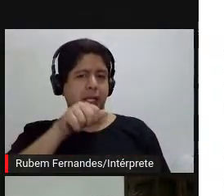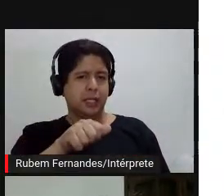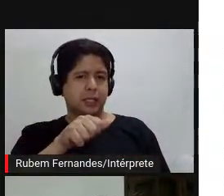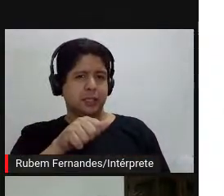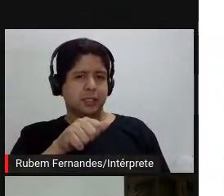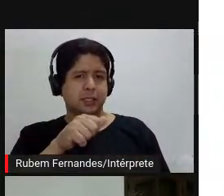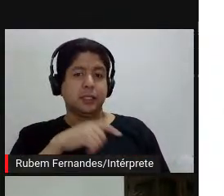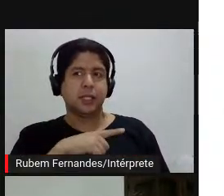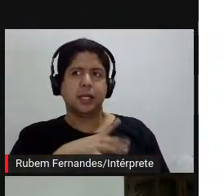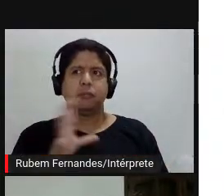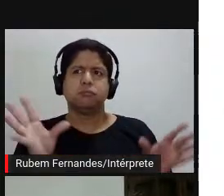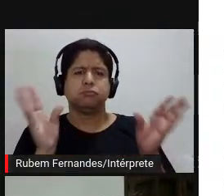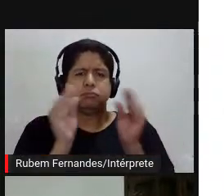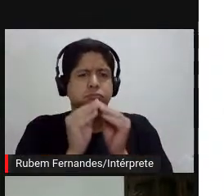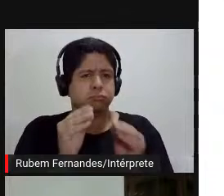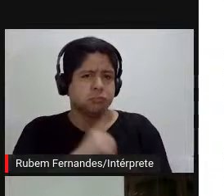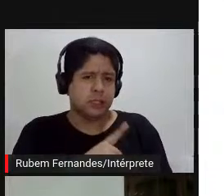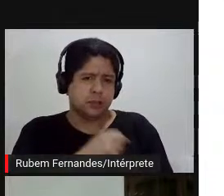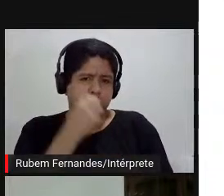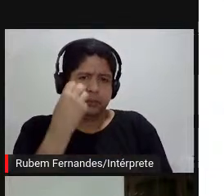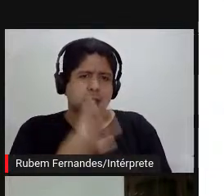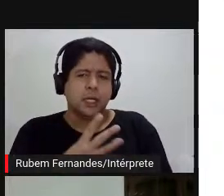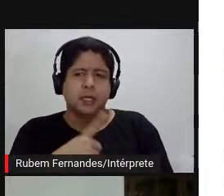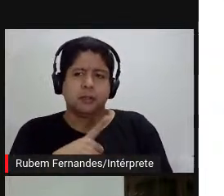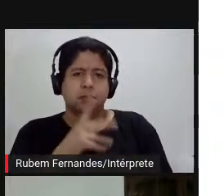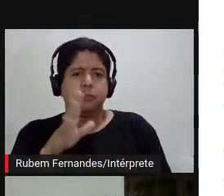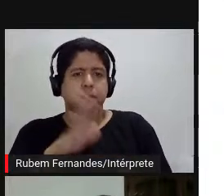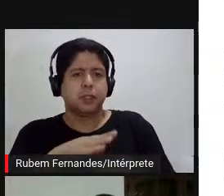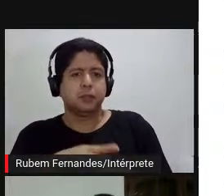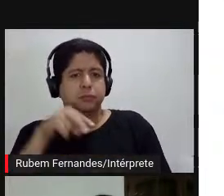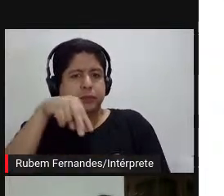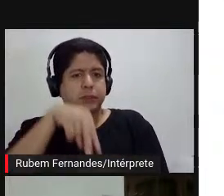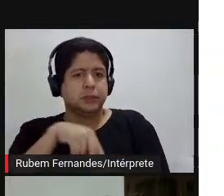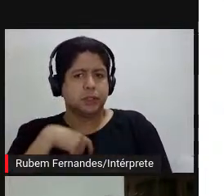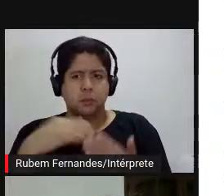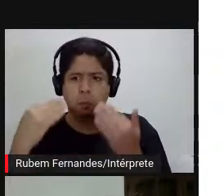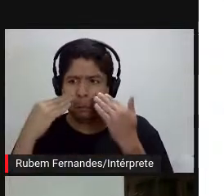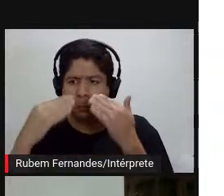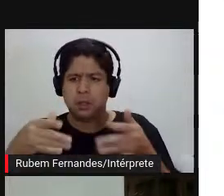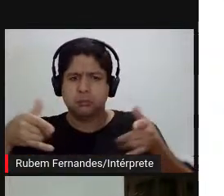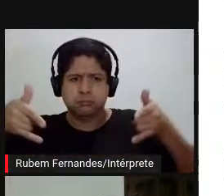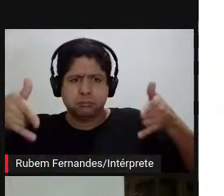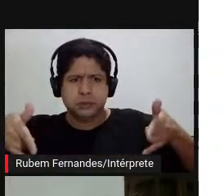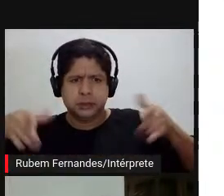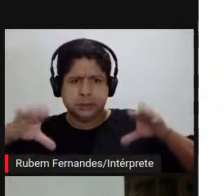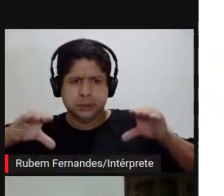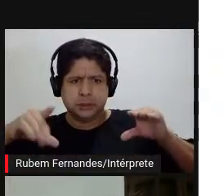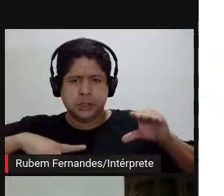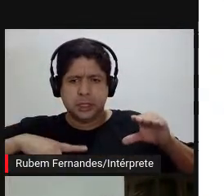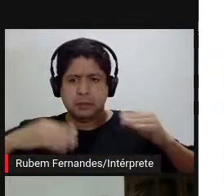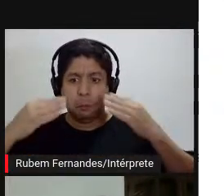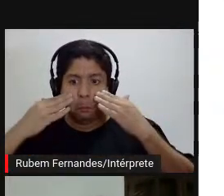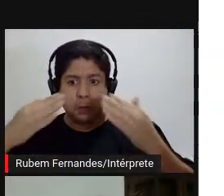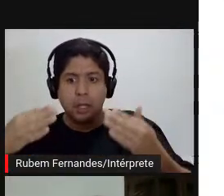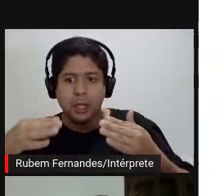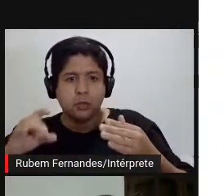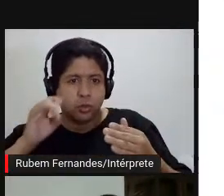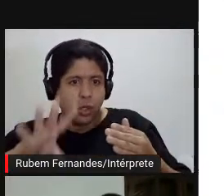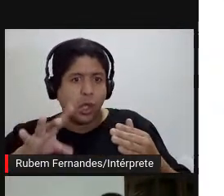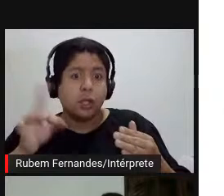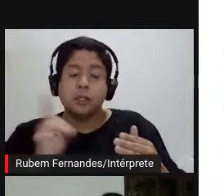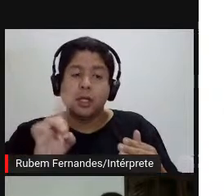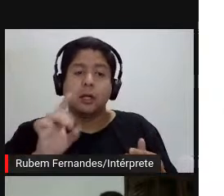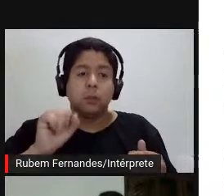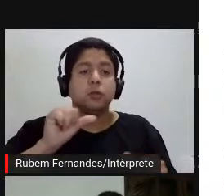radicalidade sobre isso, né, você está ali, você não vai expor o colchão, ali não é importante você, ah, já viu que colchão, né, pode